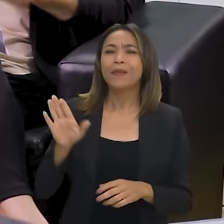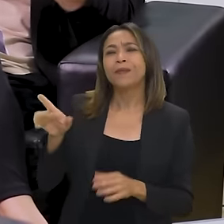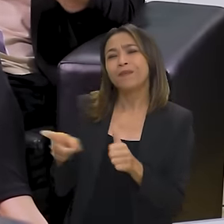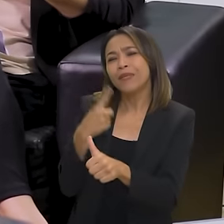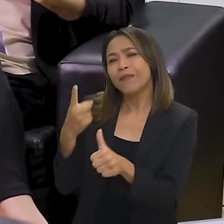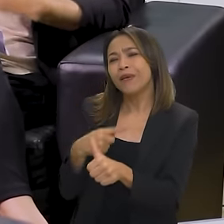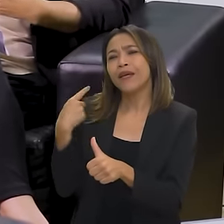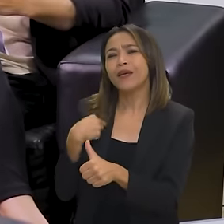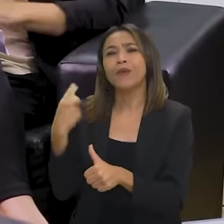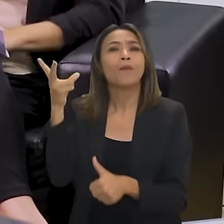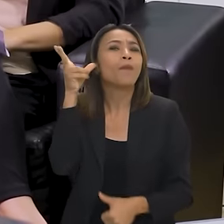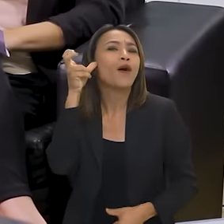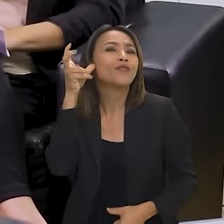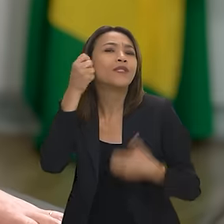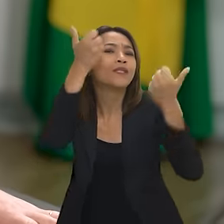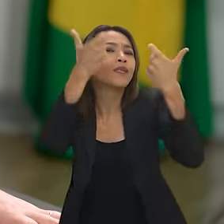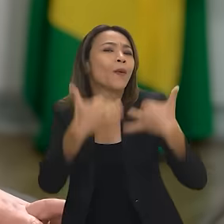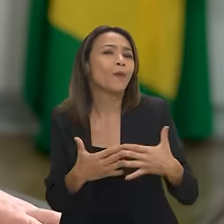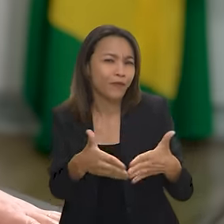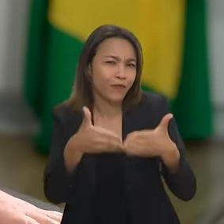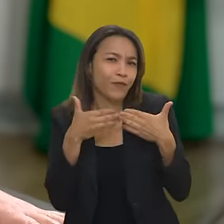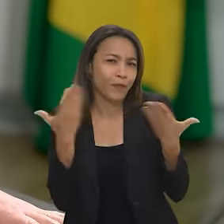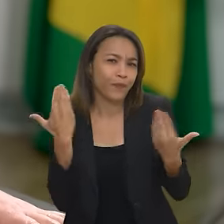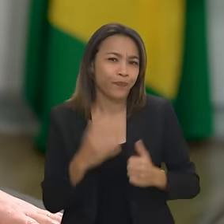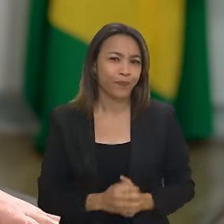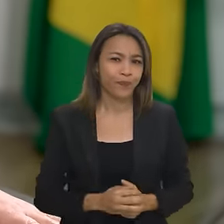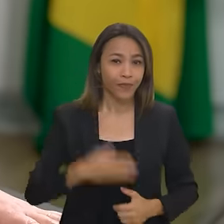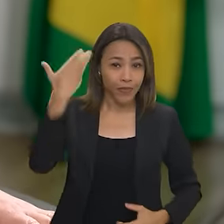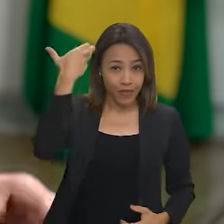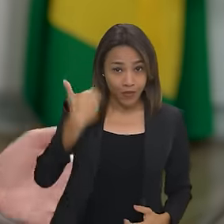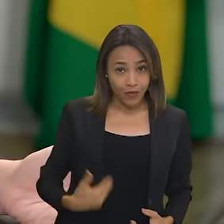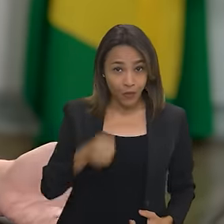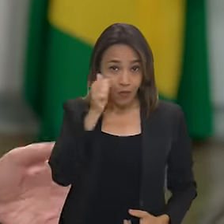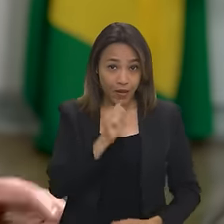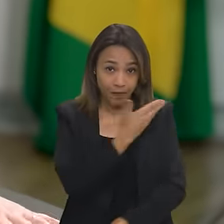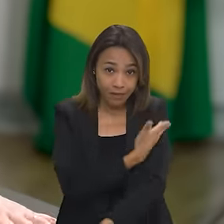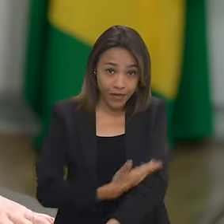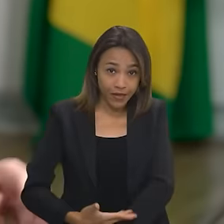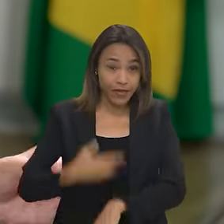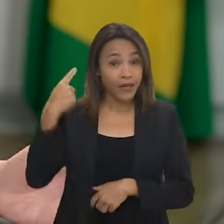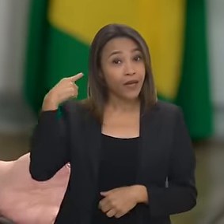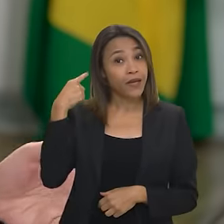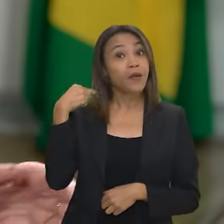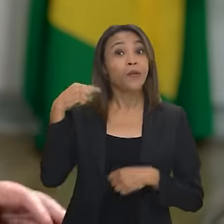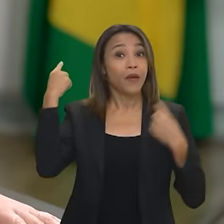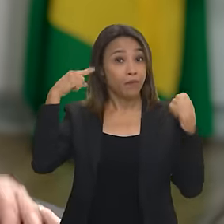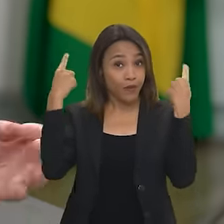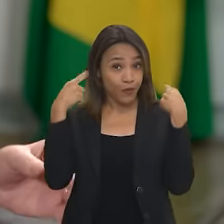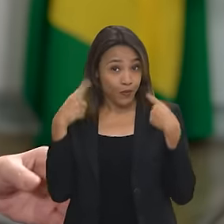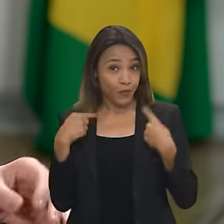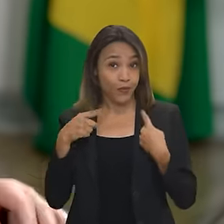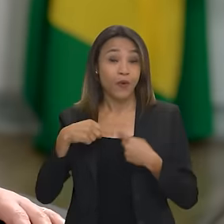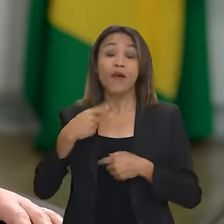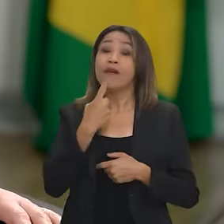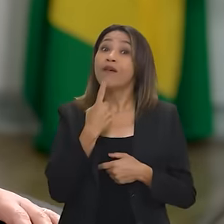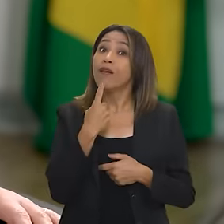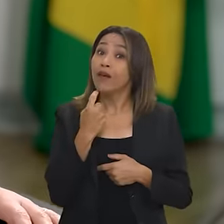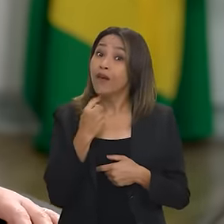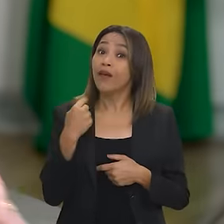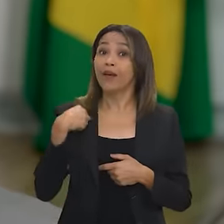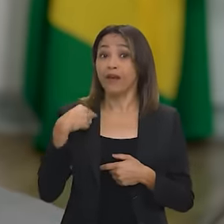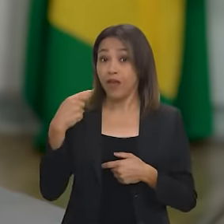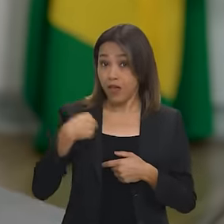primeiro para a senhora fazer uma audiodescrição para a gente, por favor. Bom, eu sou uma mulher branca, de cabelo ruivo, cacheado.